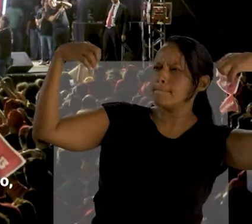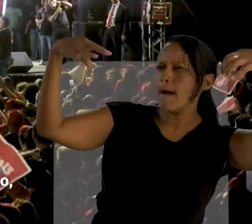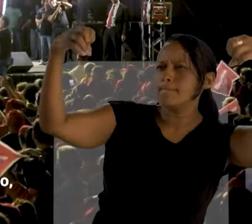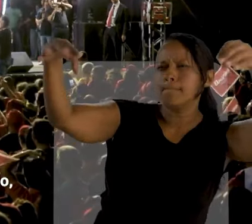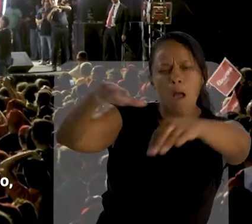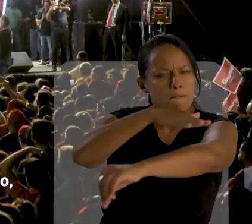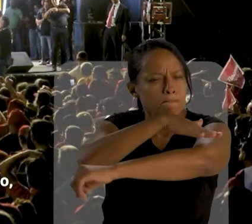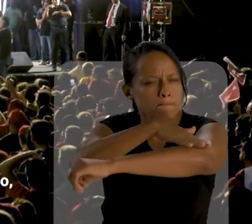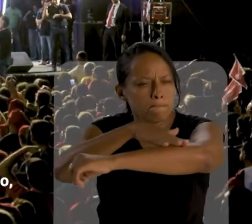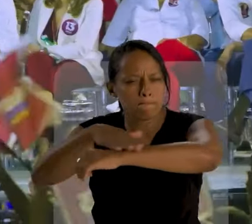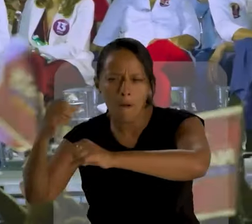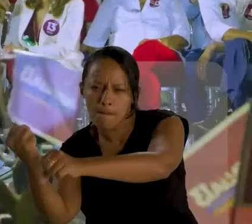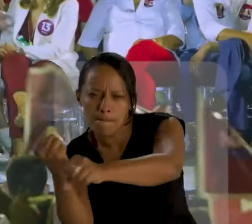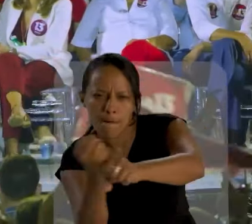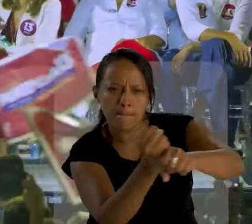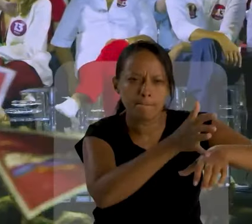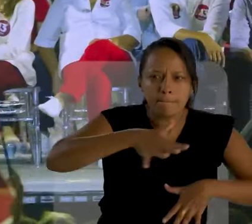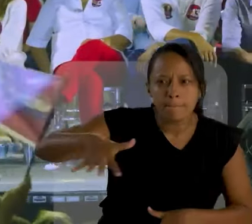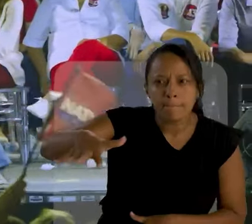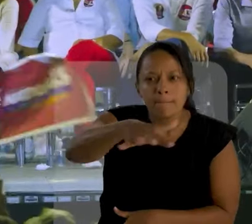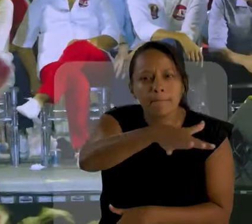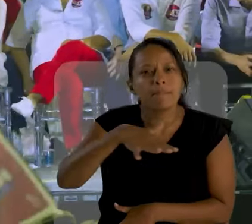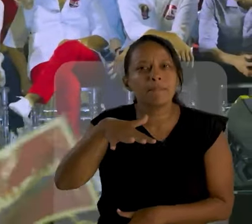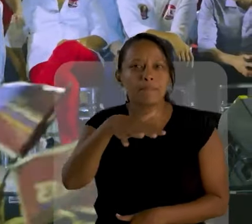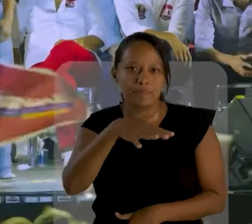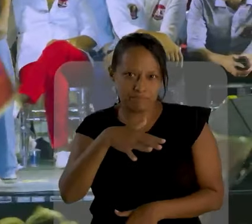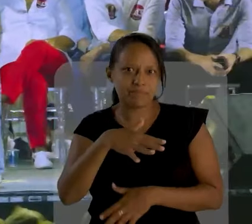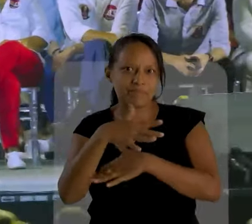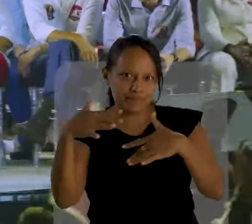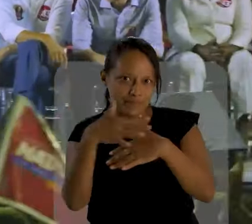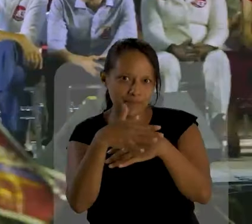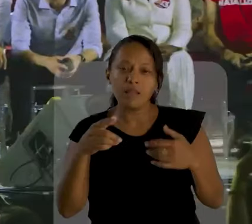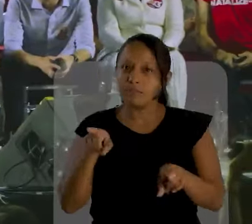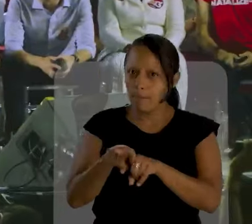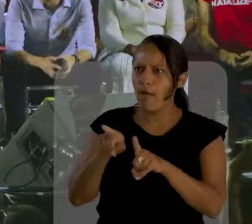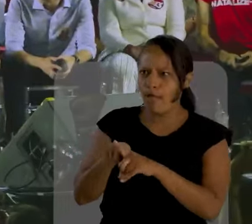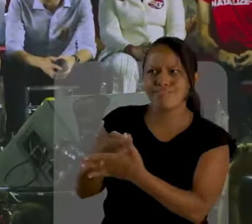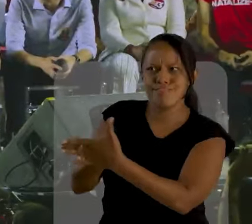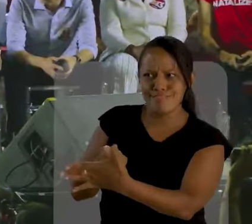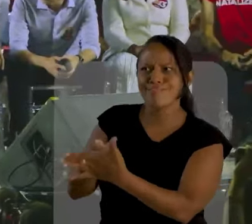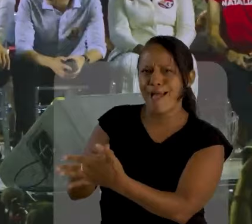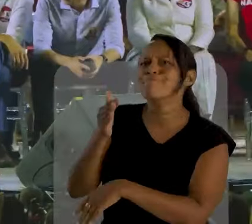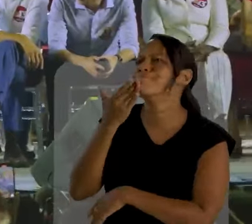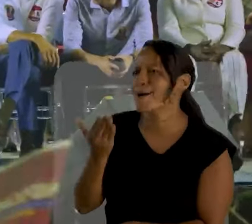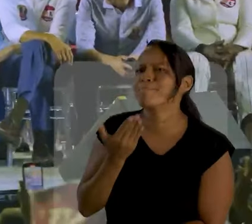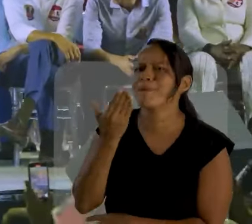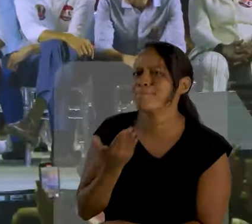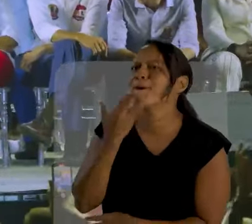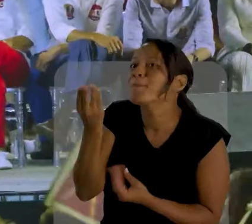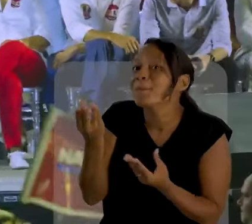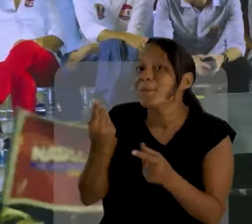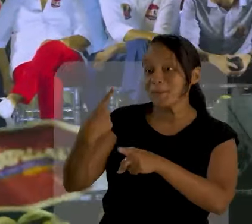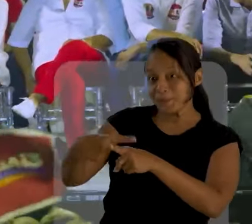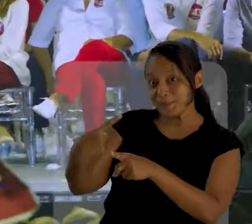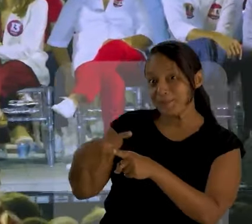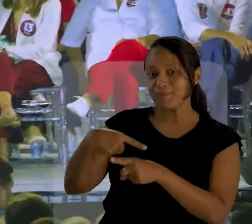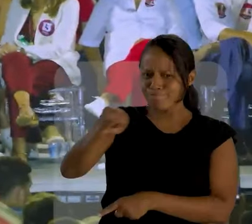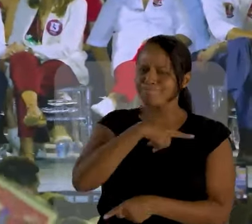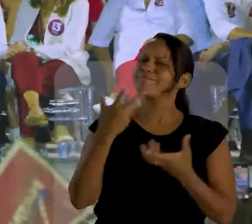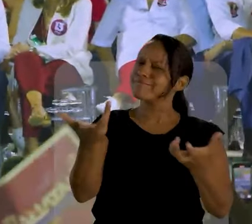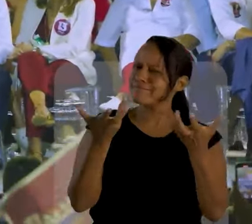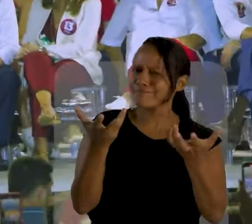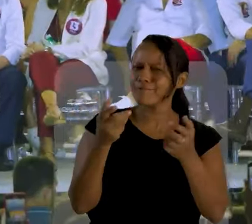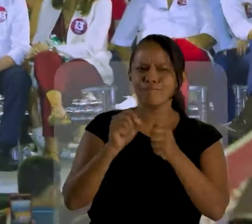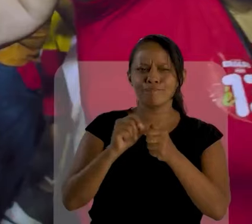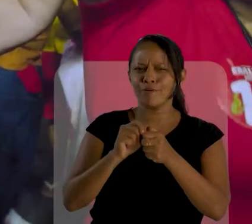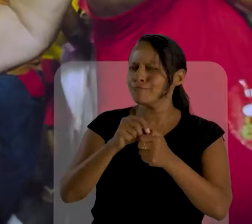sonhando com iluminação, com pavimentação em cada cantinho da nossa cidade. E eu vou aperrear muito, senhor, para